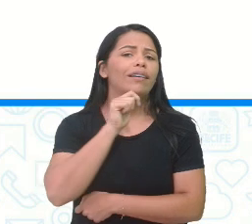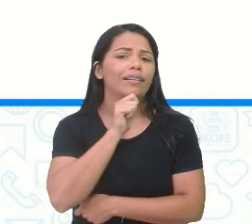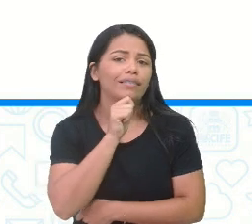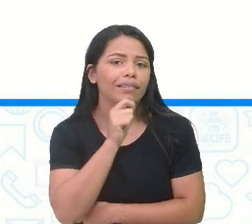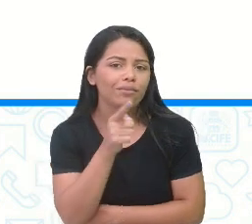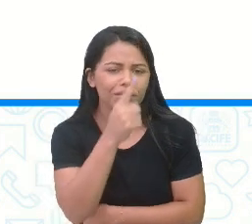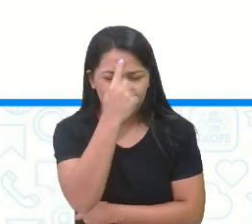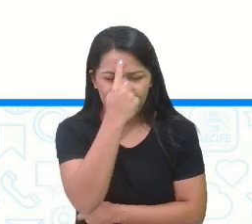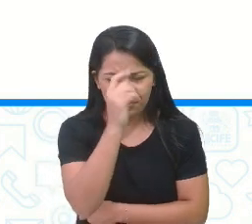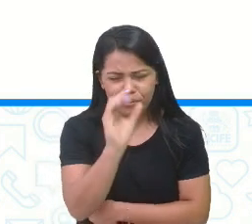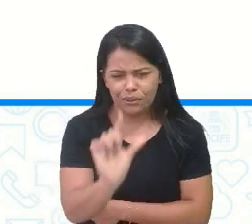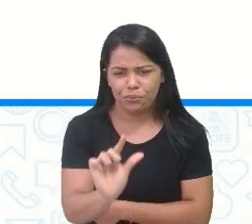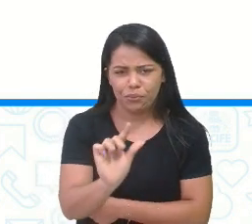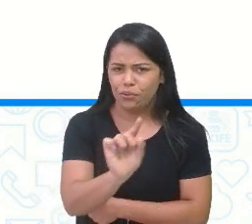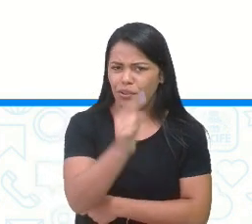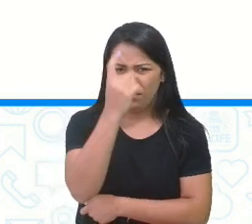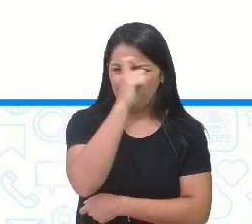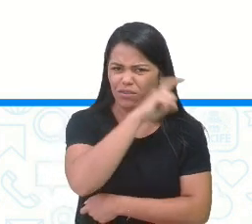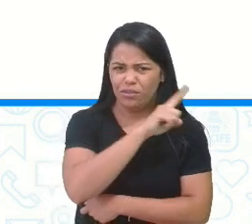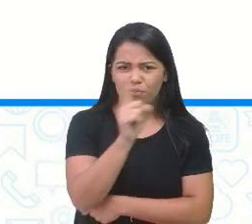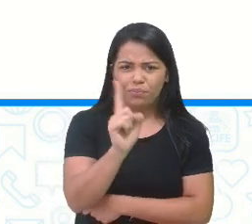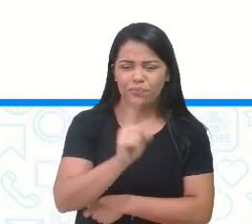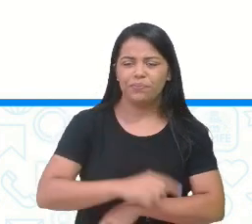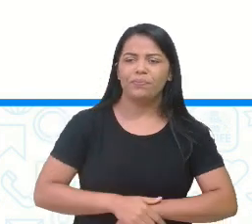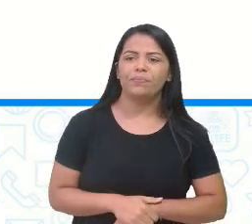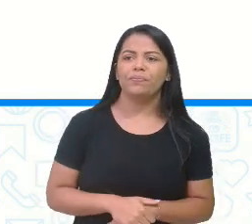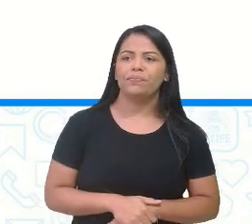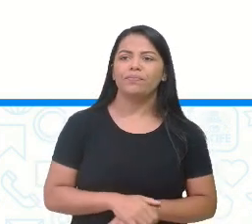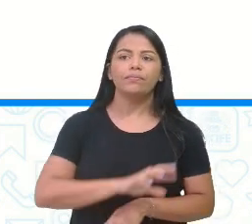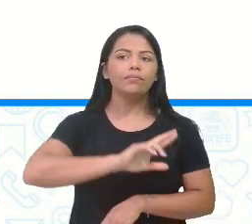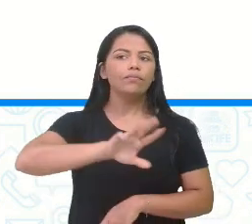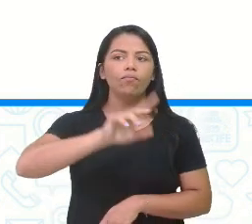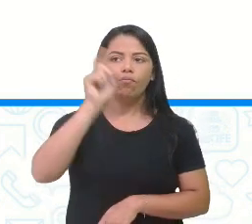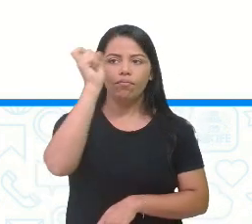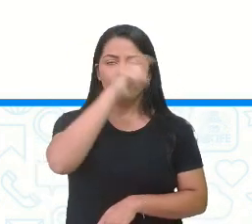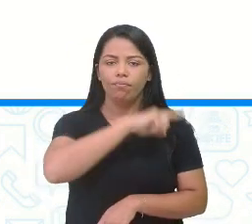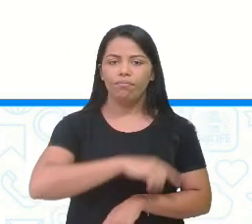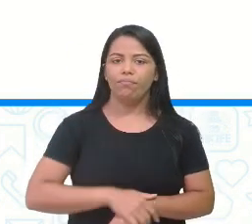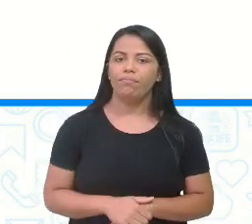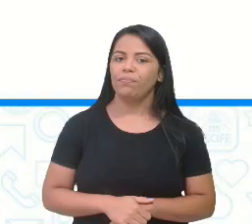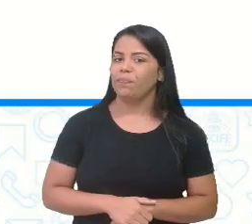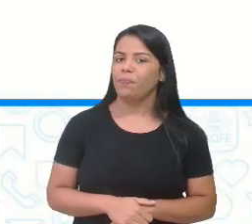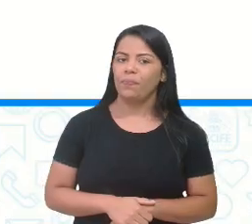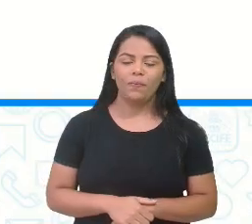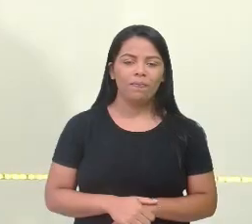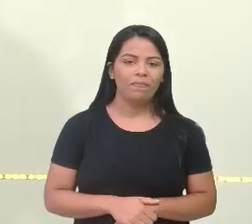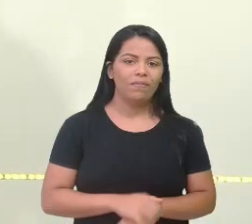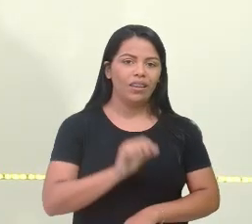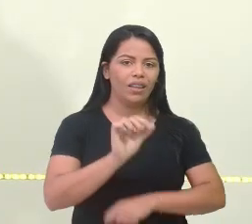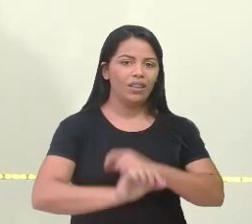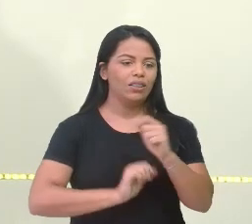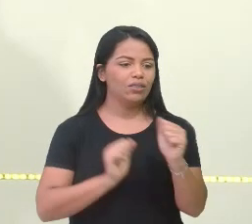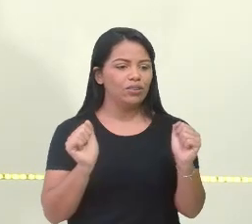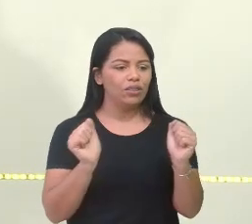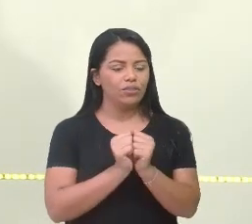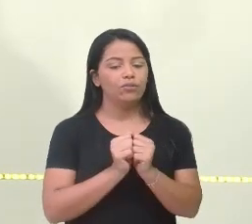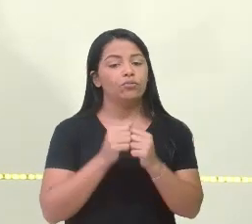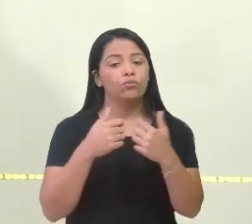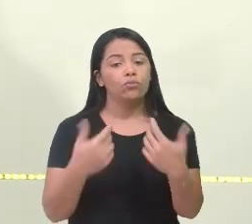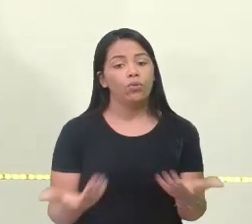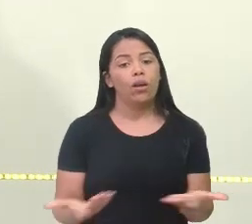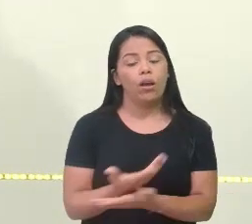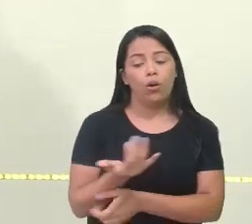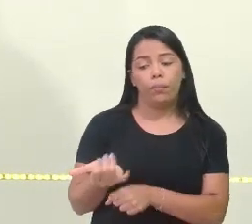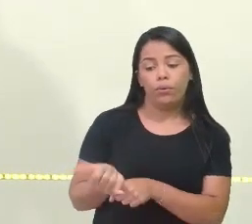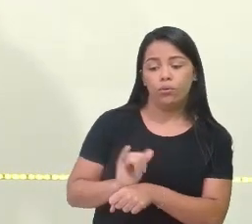um pouquinho nessa charada. Não é difícil não, tá? Não é difícil. Quem está nos acompanhando lá pelo